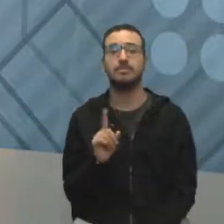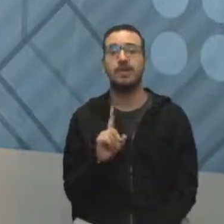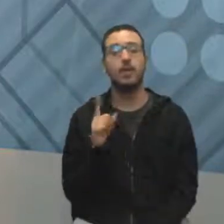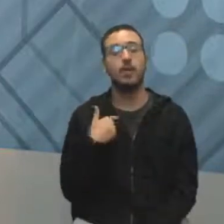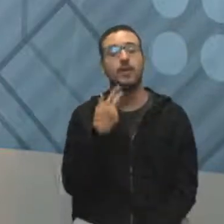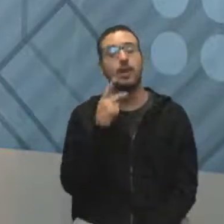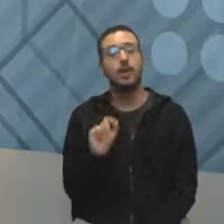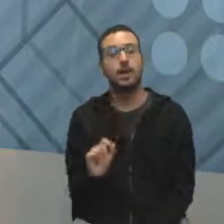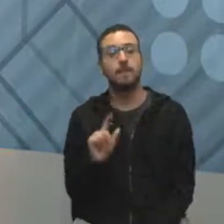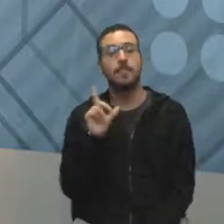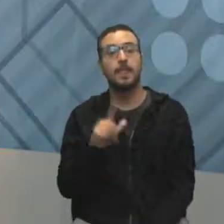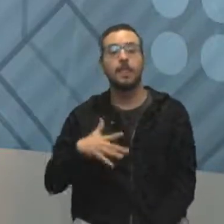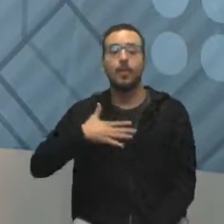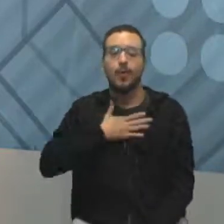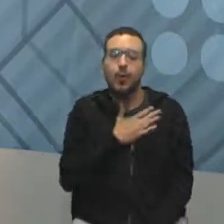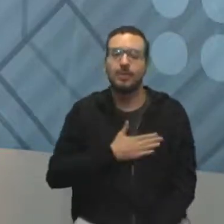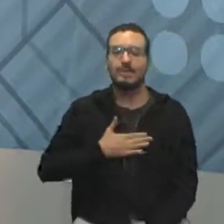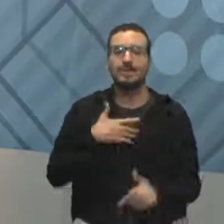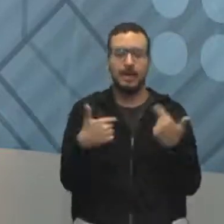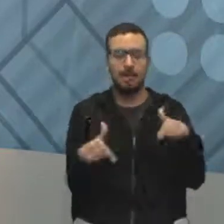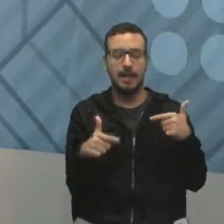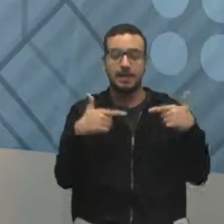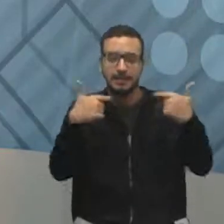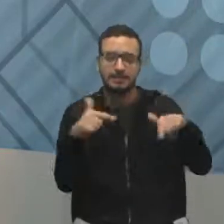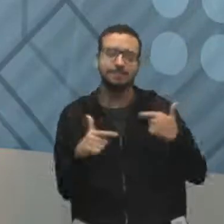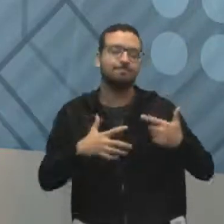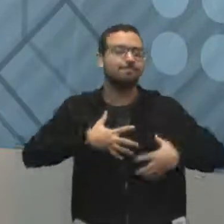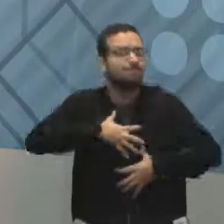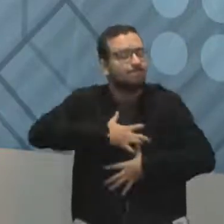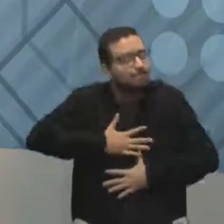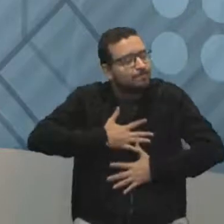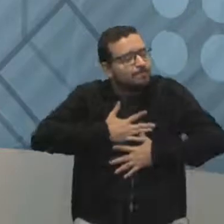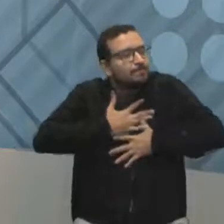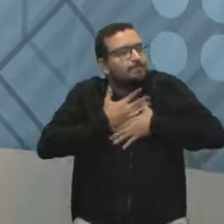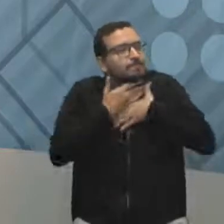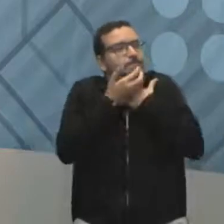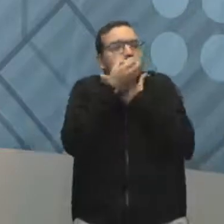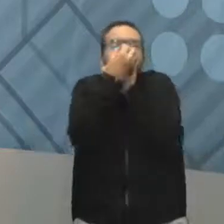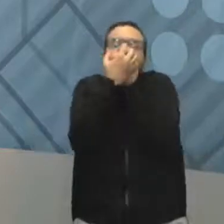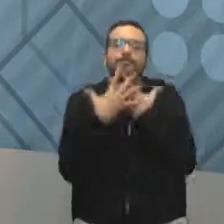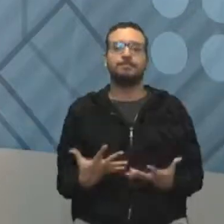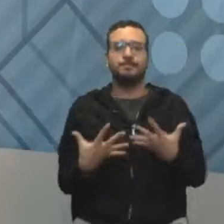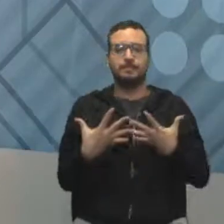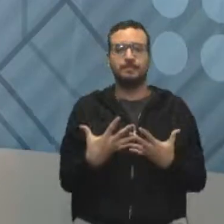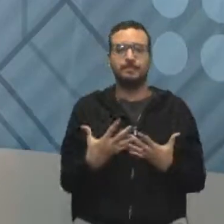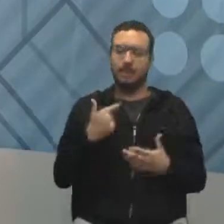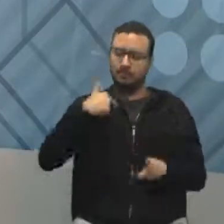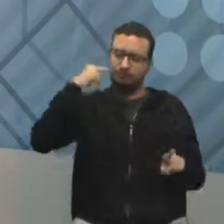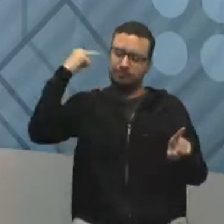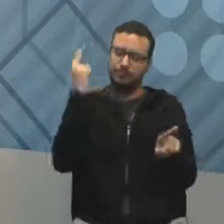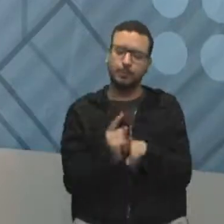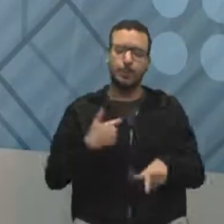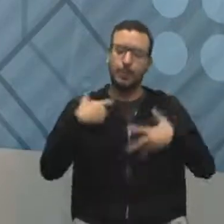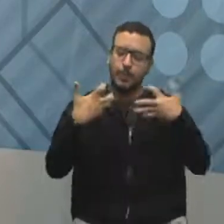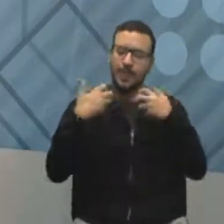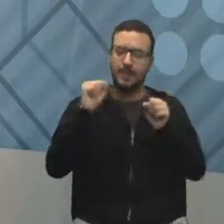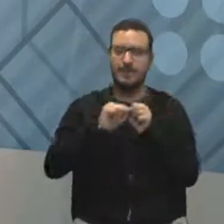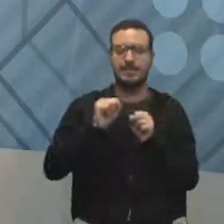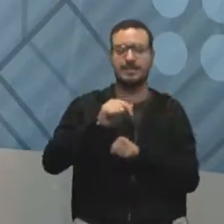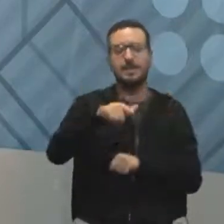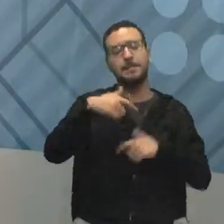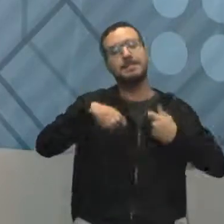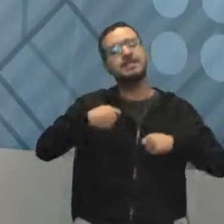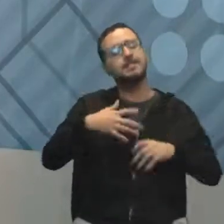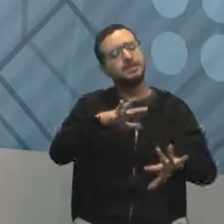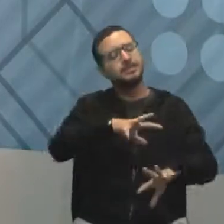Estou falando de gostar do seu trabalho. Quando você descobre o que você quer fazer, você tem que estar pronto. Você tem que estar feliz